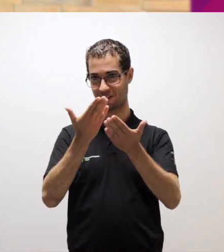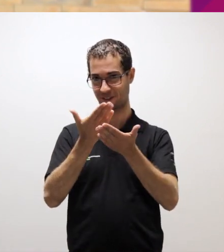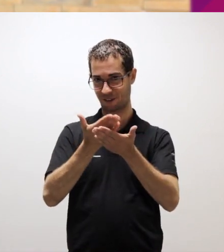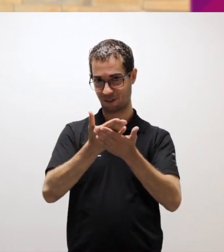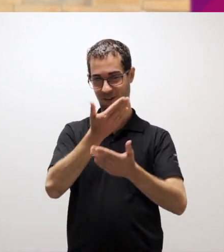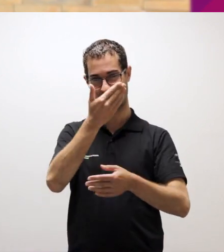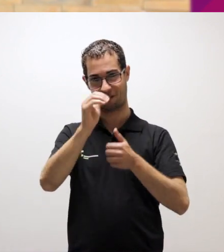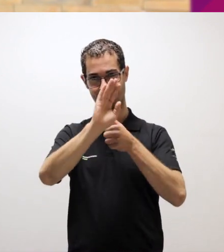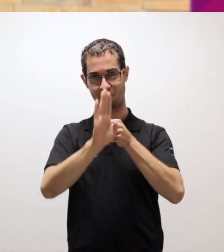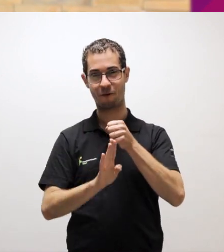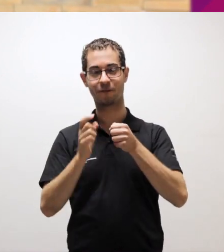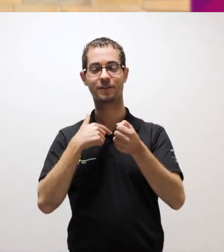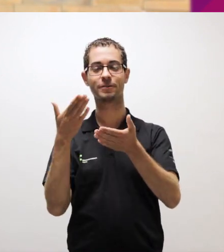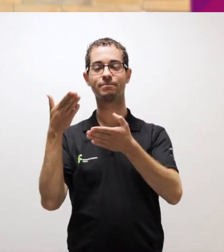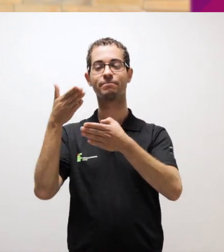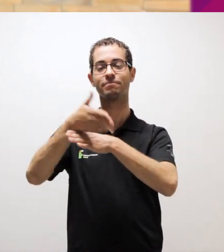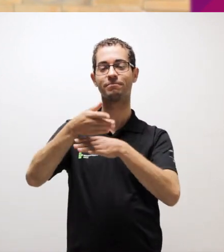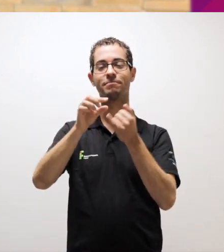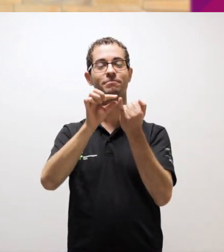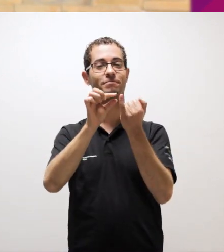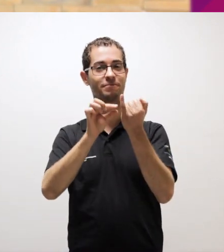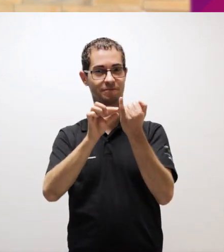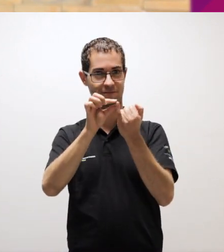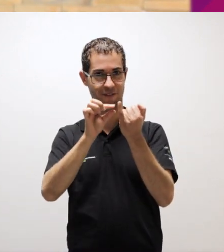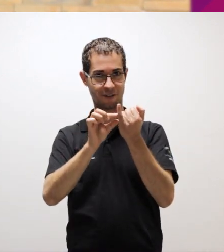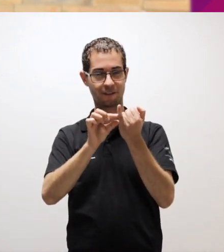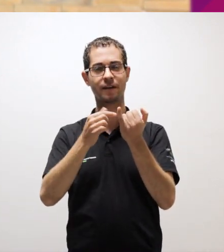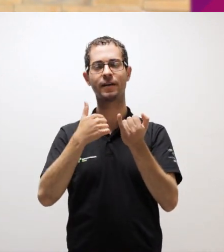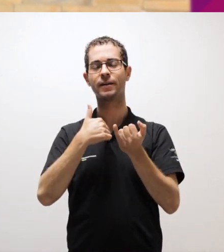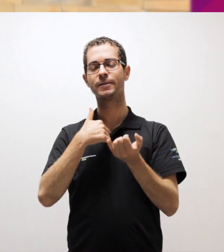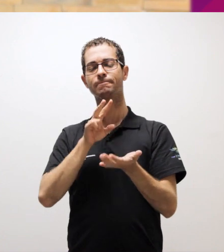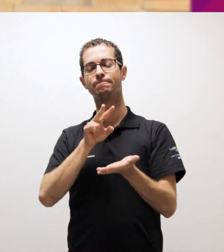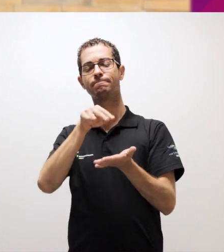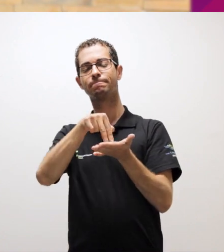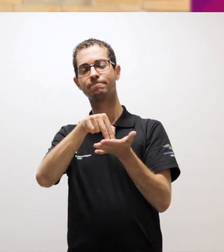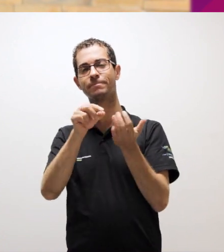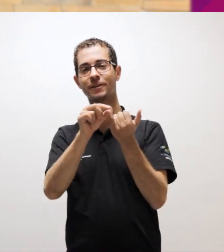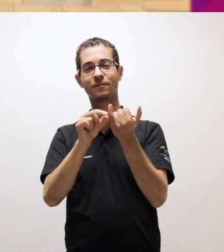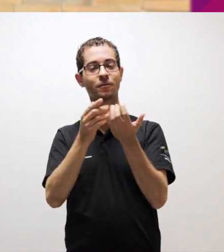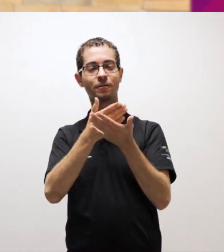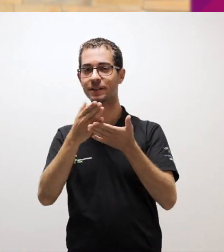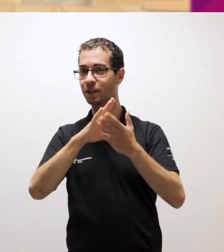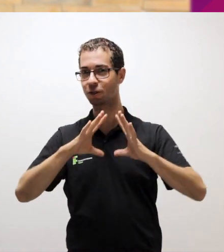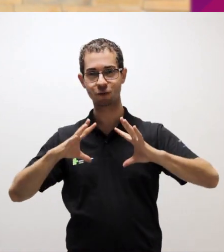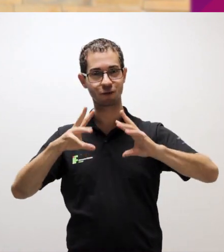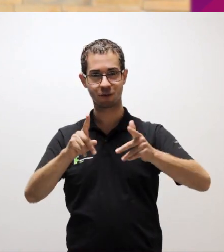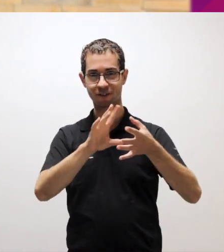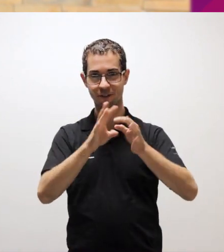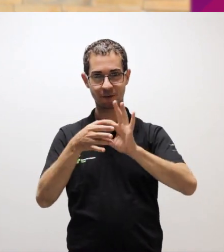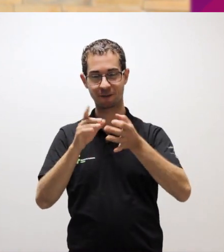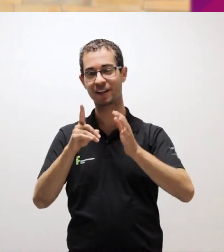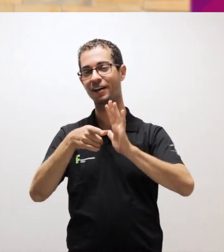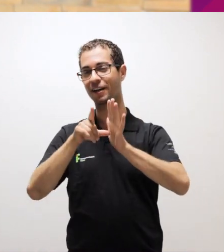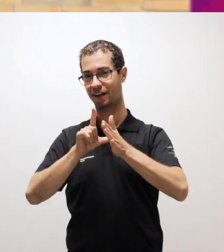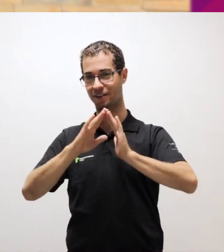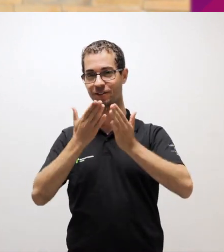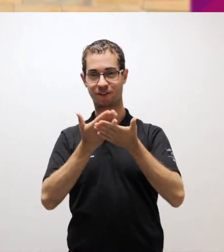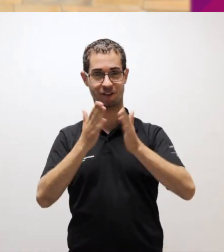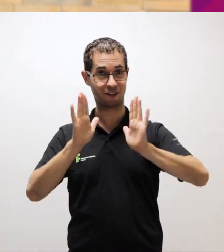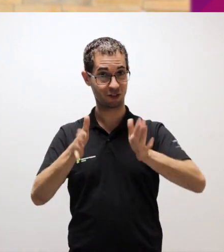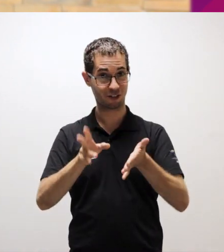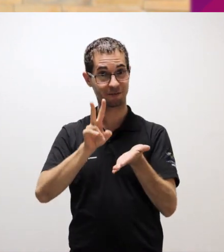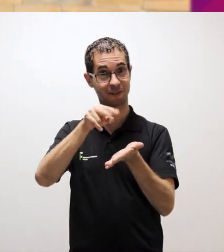Públicas. E daí eu entrei no Instituto. E daí, quando eu entrei no Instituto, eu comecei a participar de outras Olimpíadas que a escola já